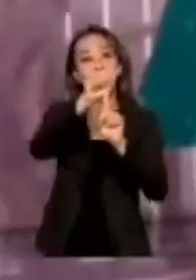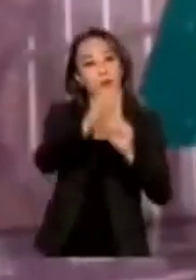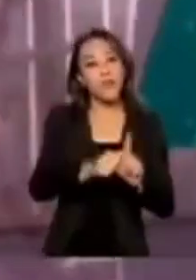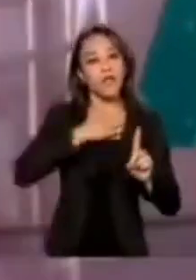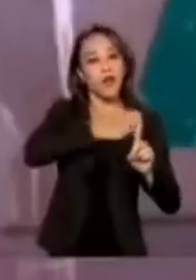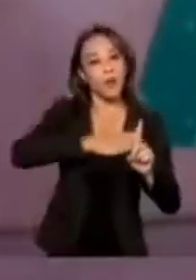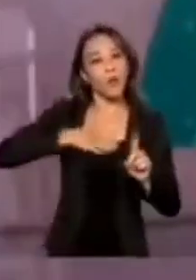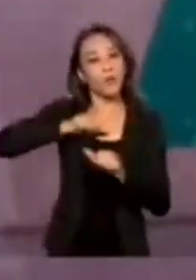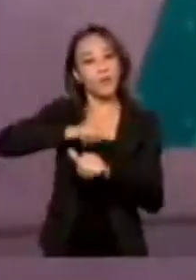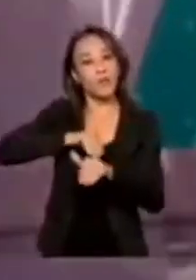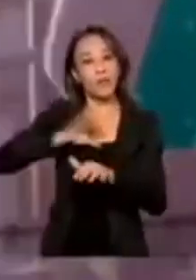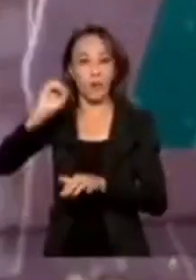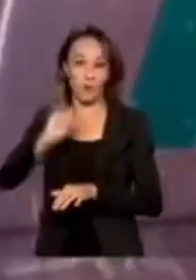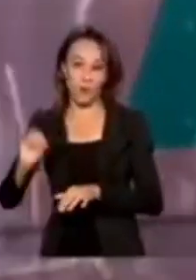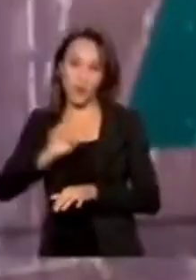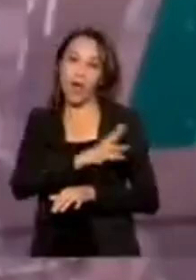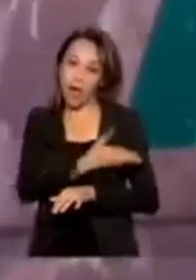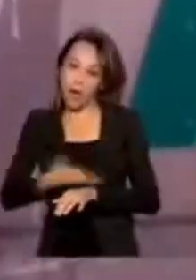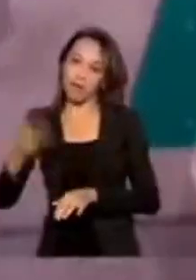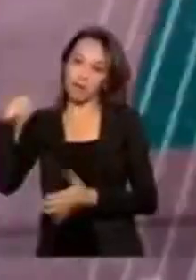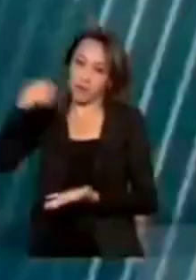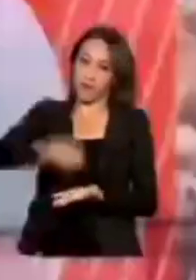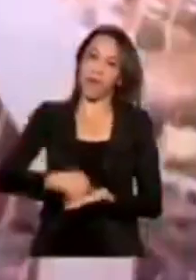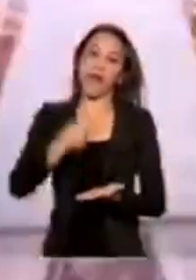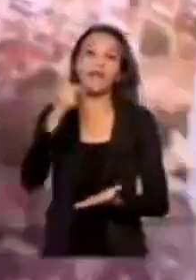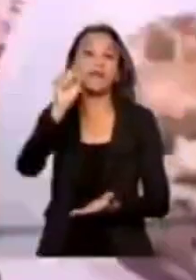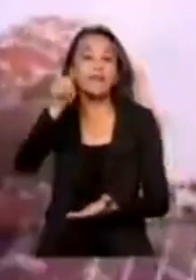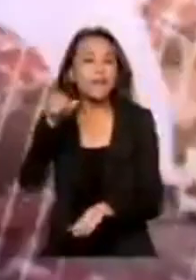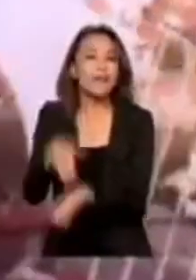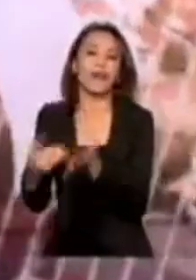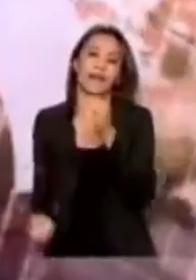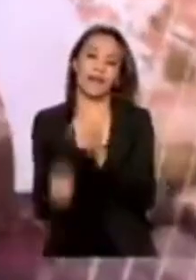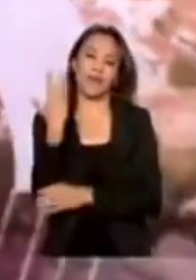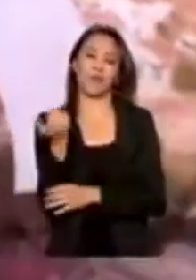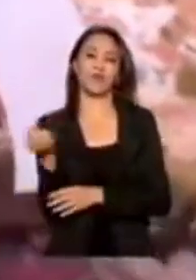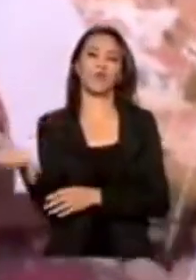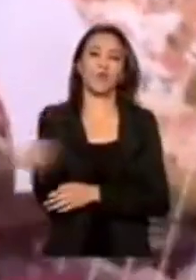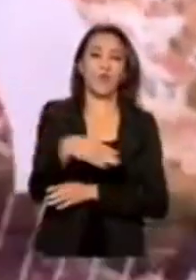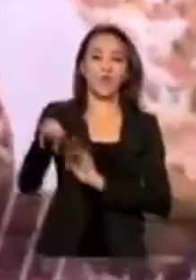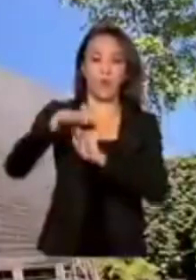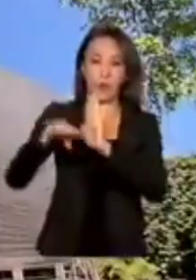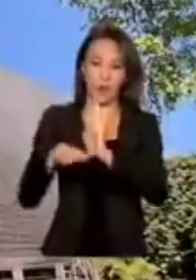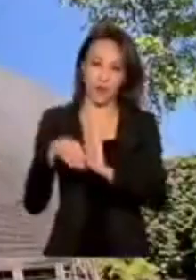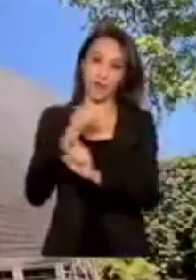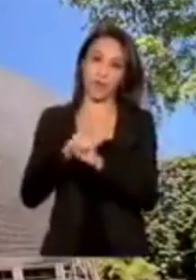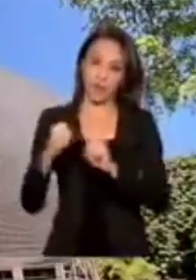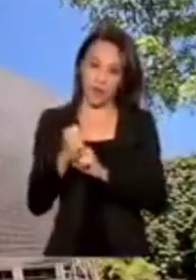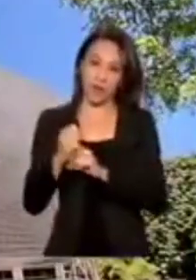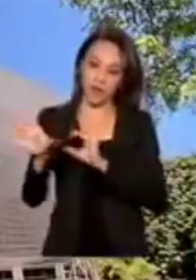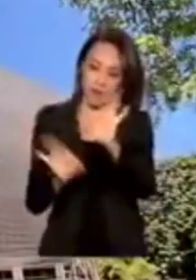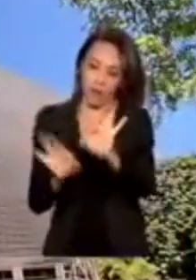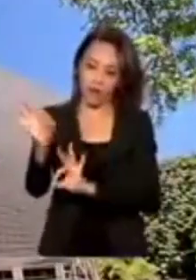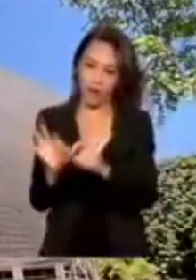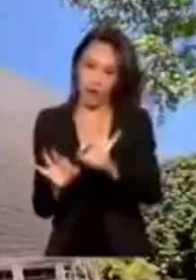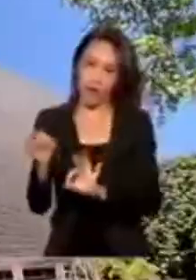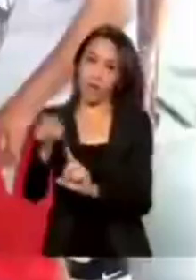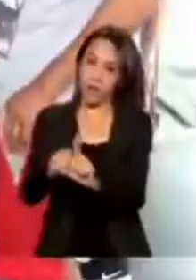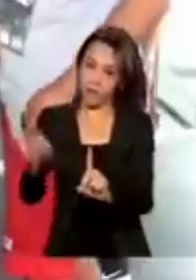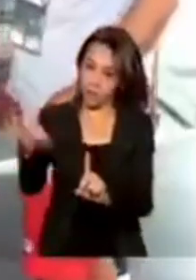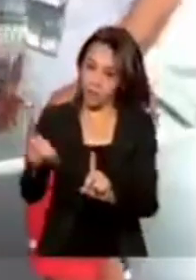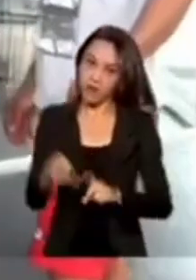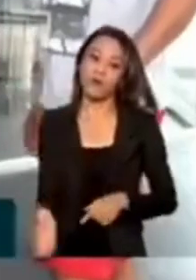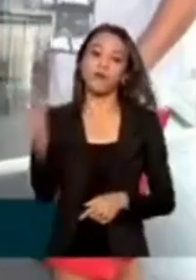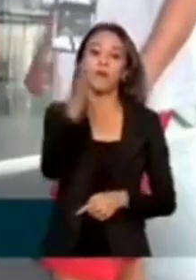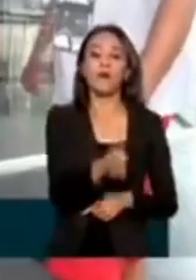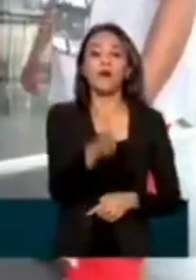setembro e outubro, até a criação do novo programa social do governo, previsto para novembro. O pagamento da terceira